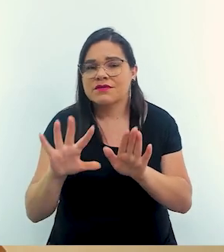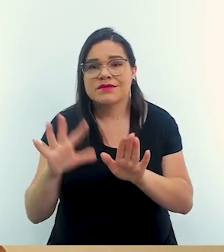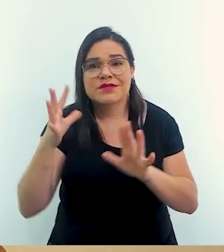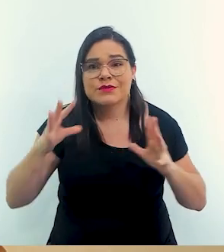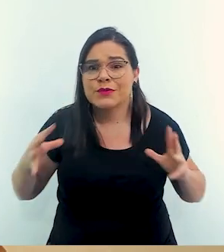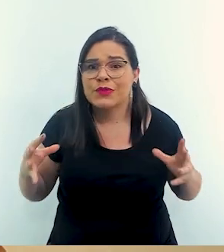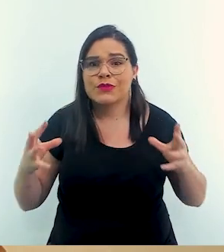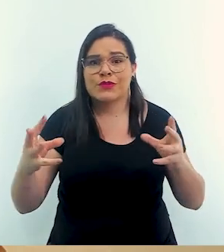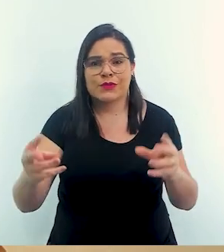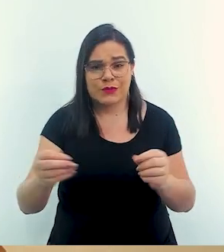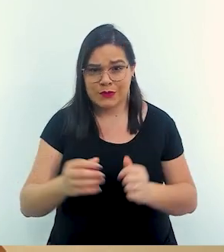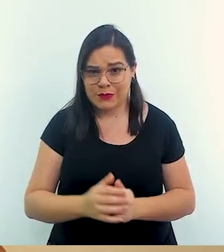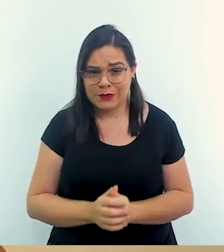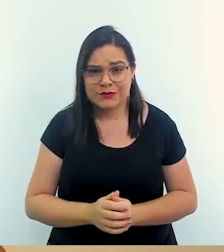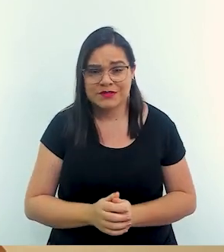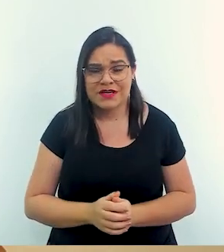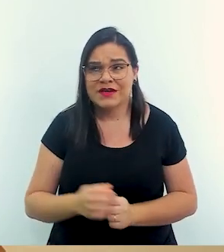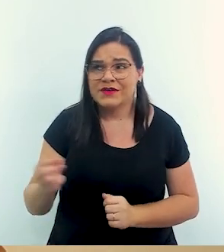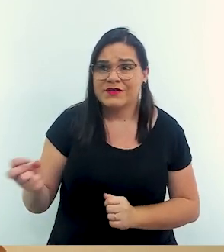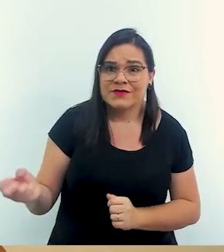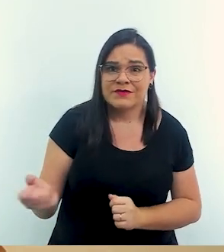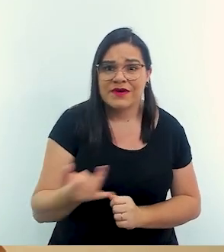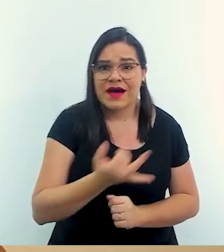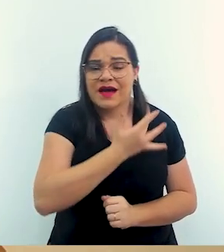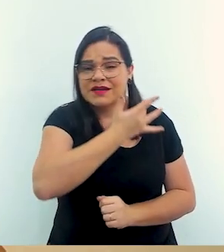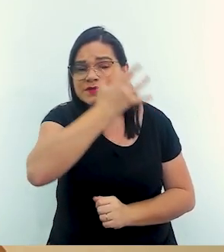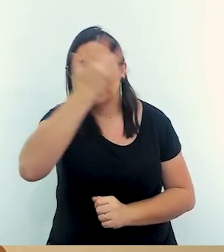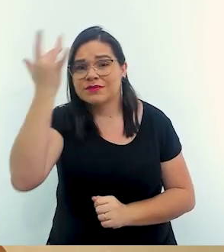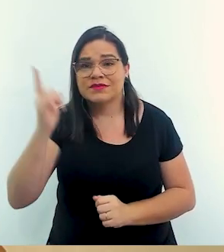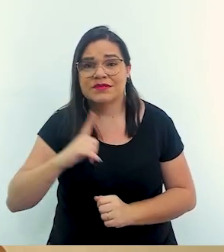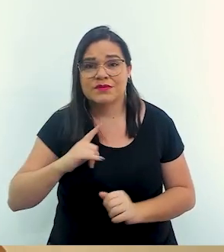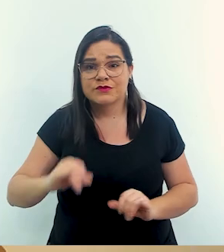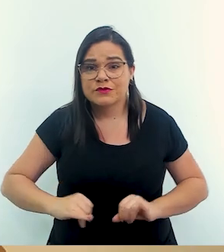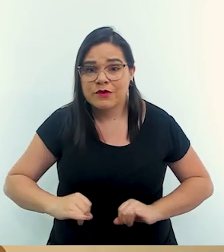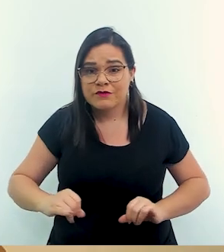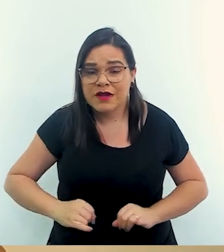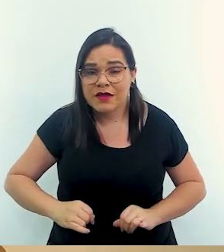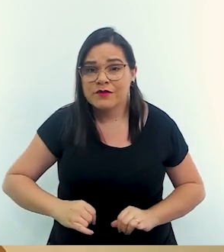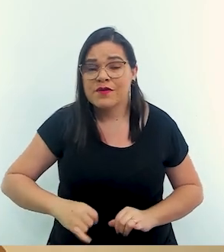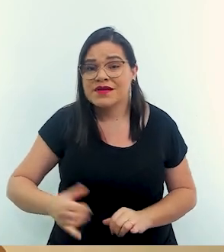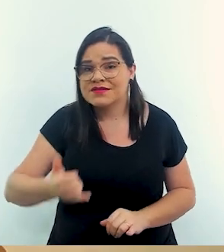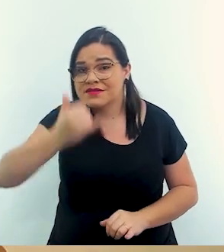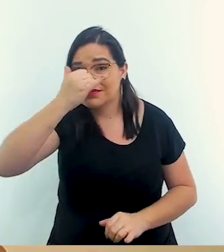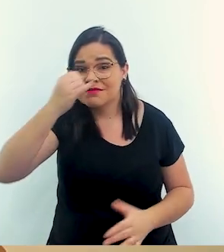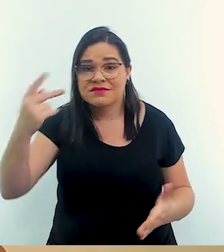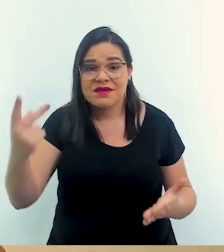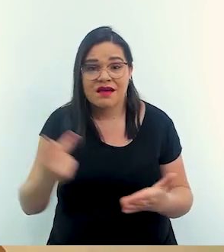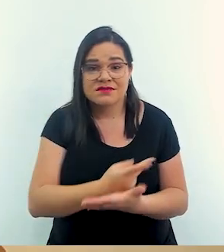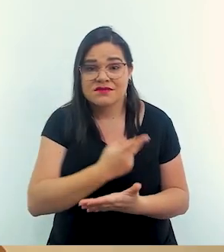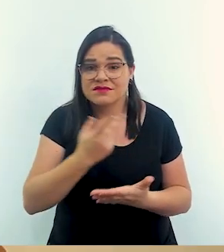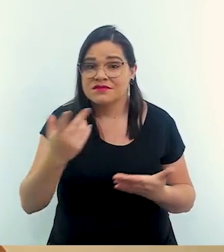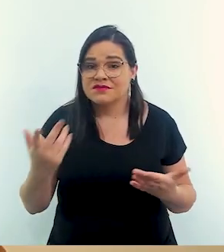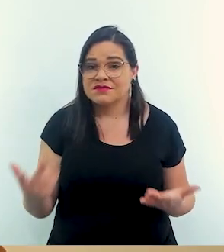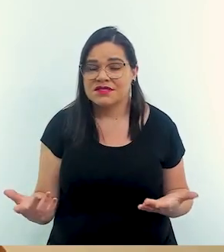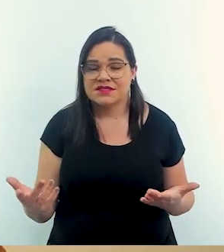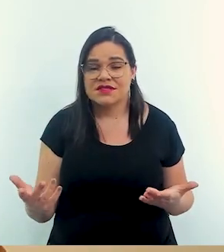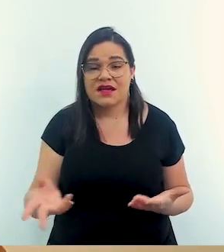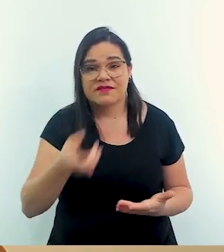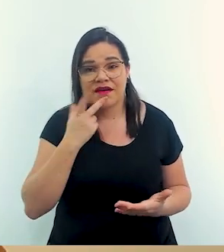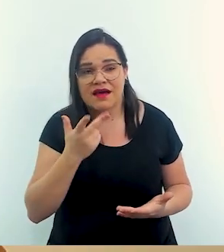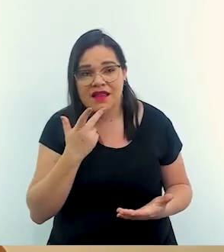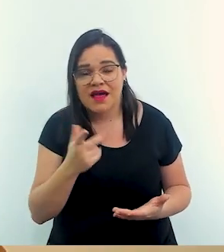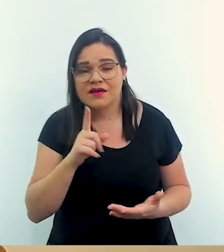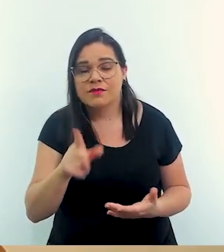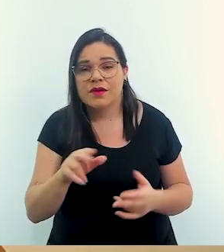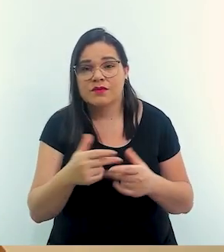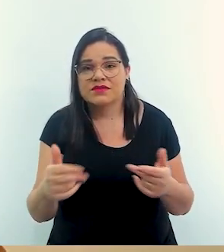isso acontece com todo mundo que são várias pessoas que estão sendo acometidas por isso e aí é trazer uma pauta onde a gente falou de